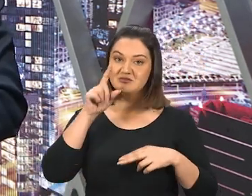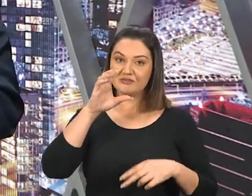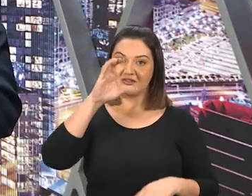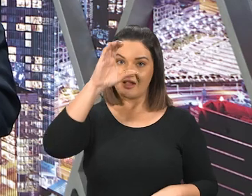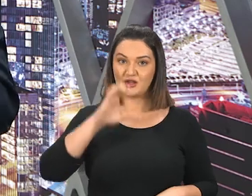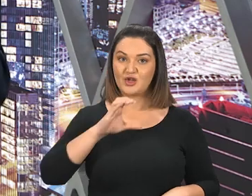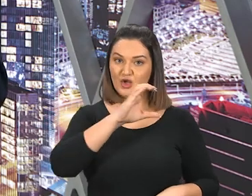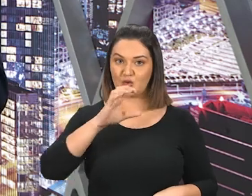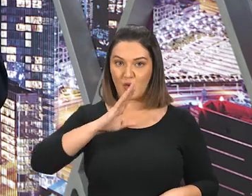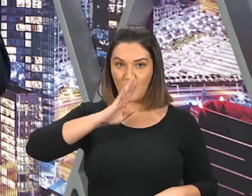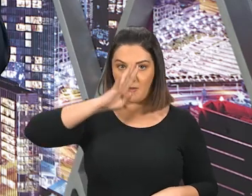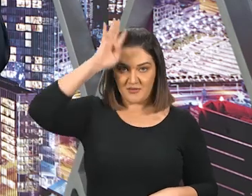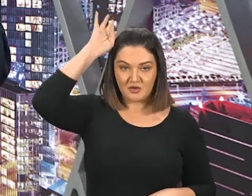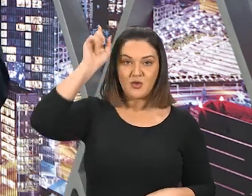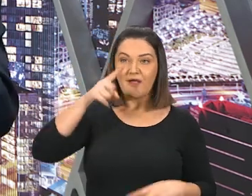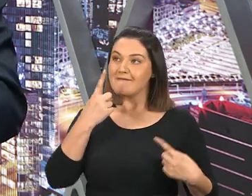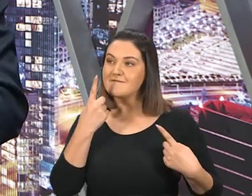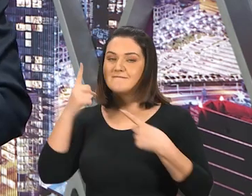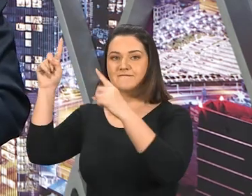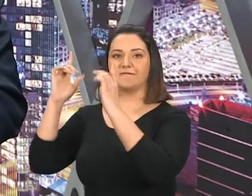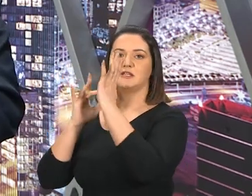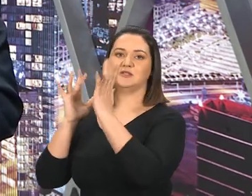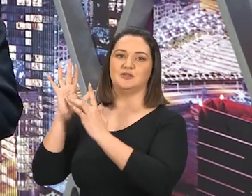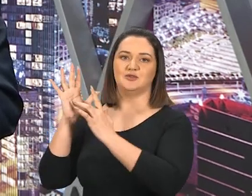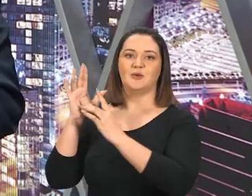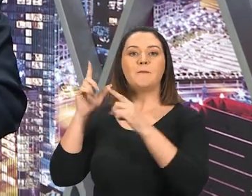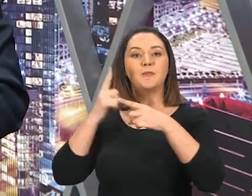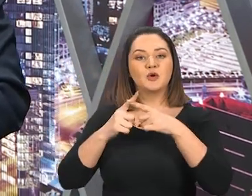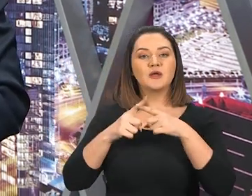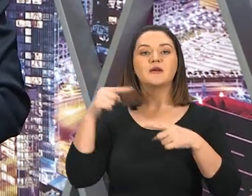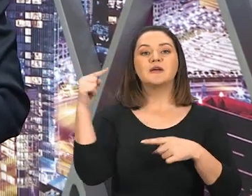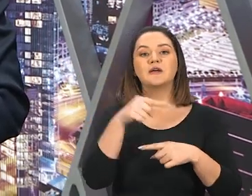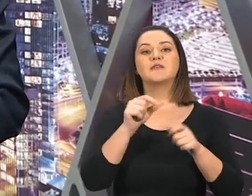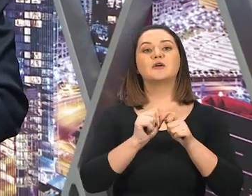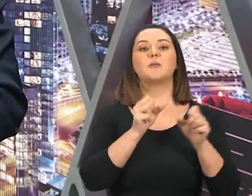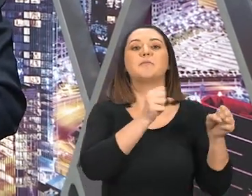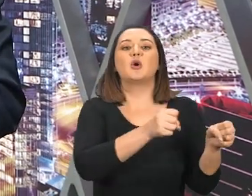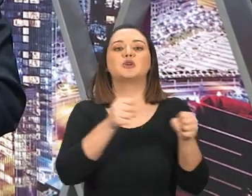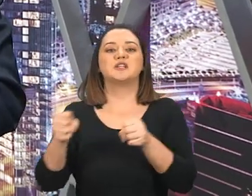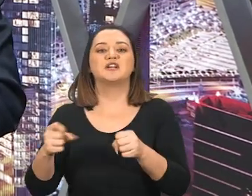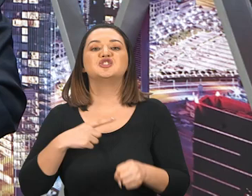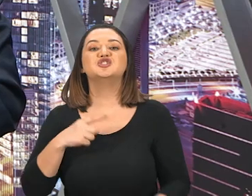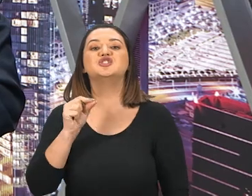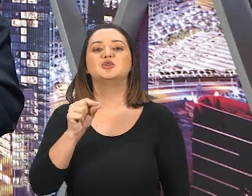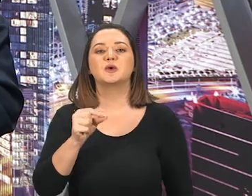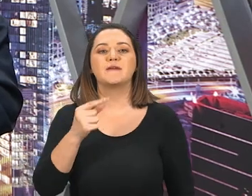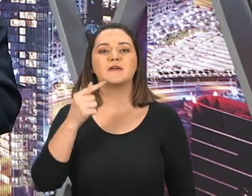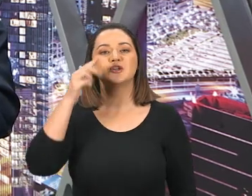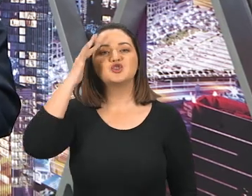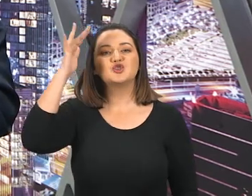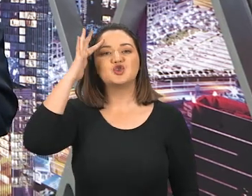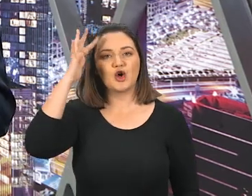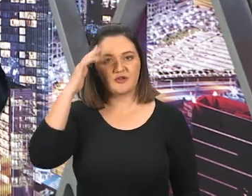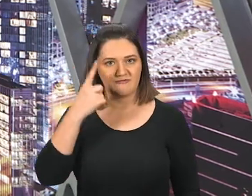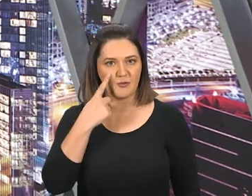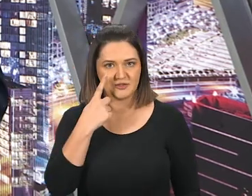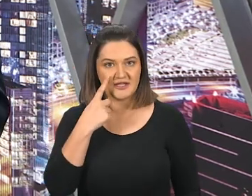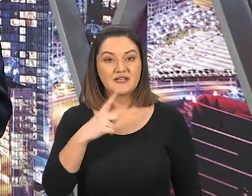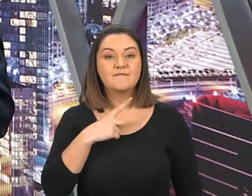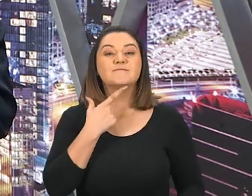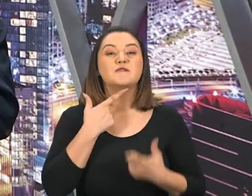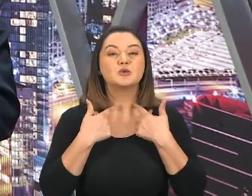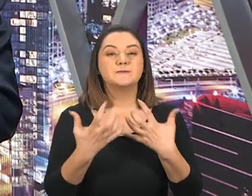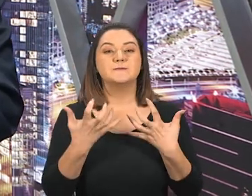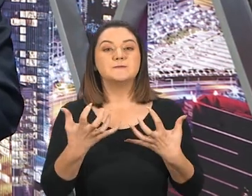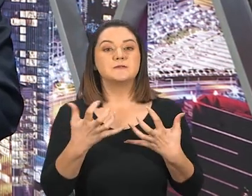anticristo, Por quê? Porque conforme diz a Bíblia, Esse poder, Tinha um sonho, E tem até hoje, Eu vou lhe